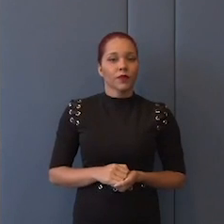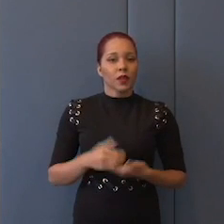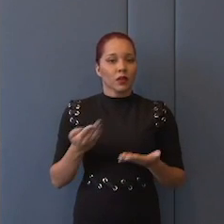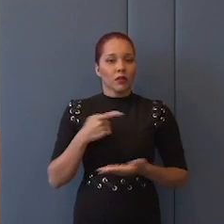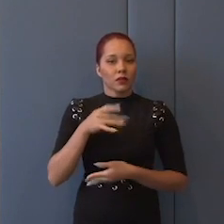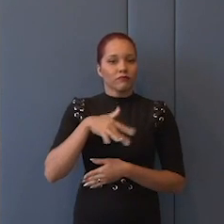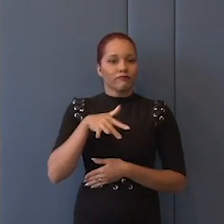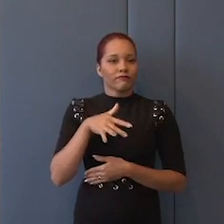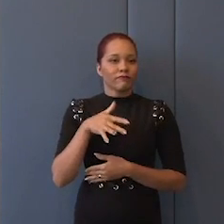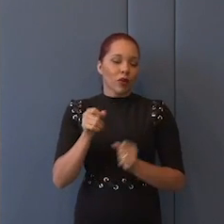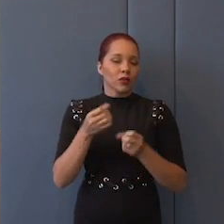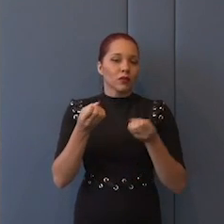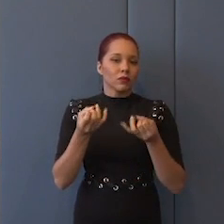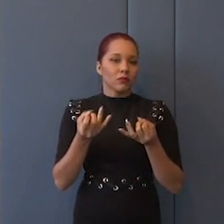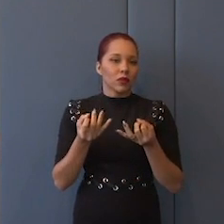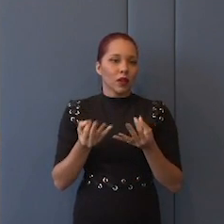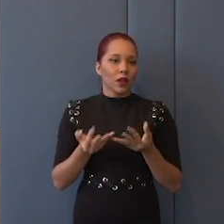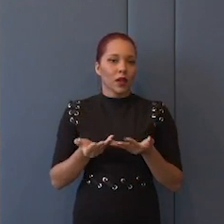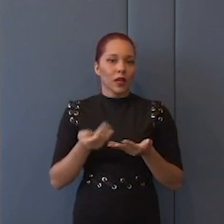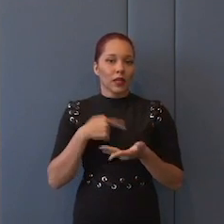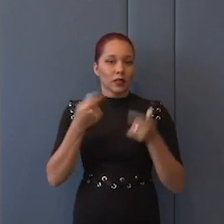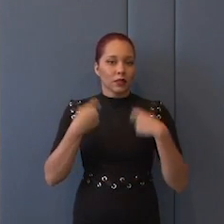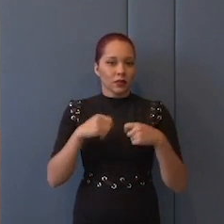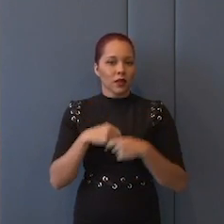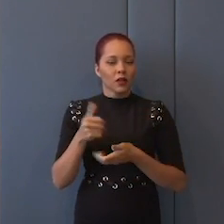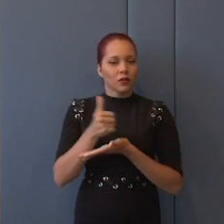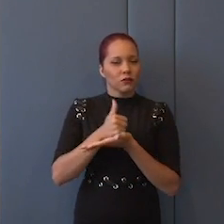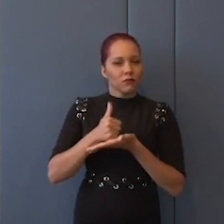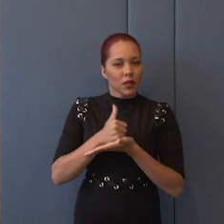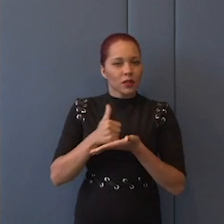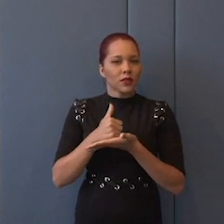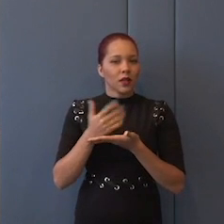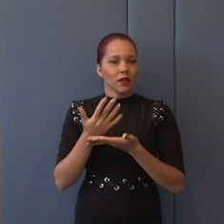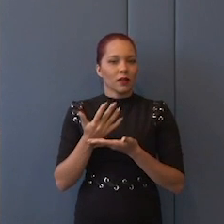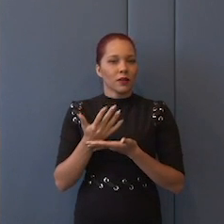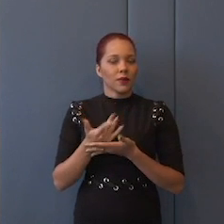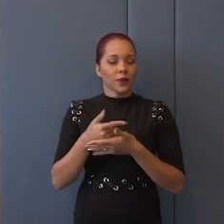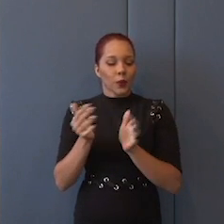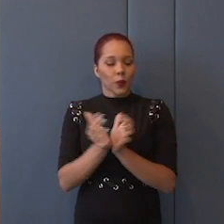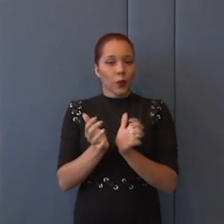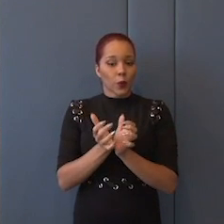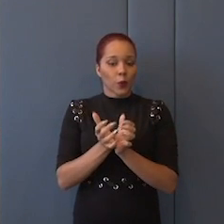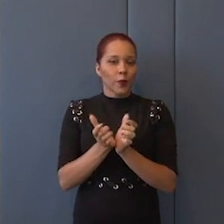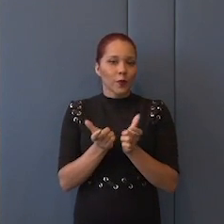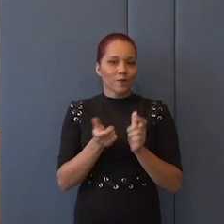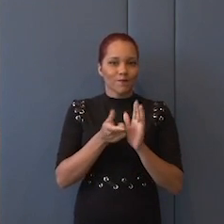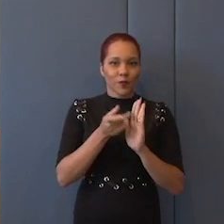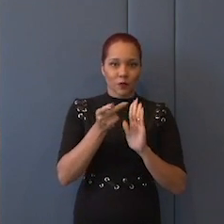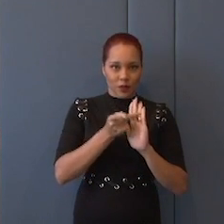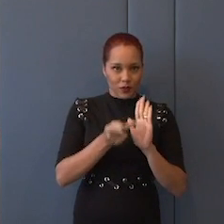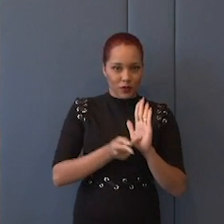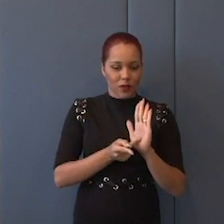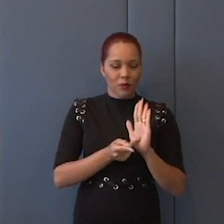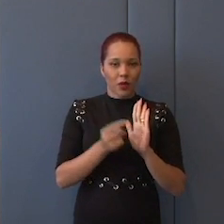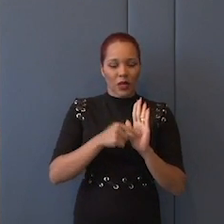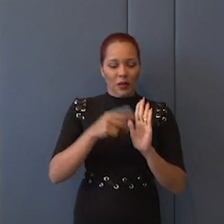nesse caso, eu diria que a necessidade de você se balizar em um conjunto pequeno de princípios, ele deve